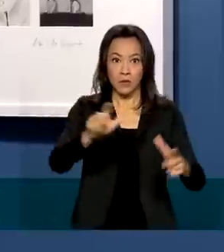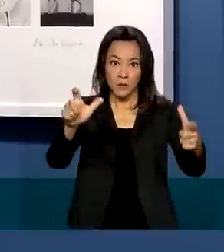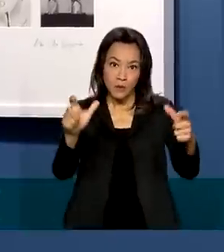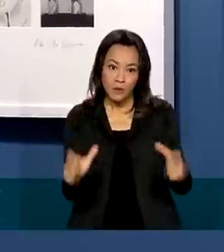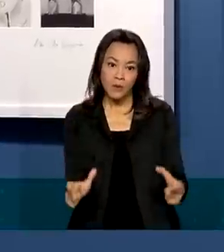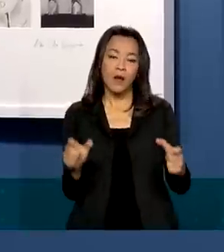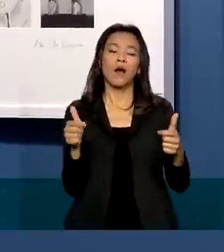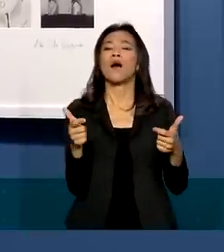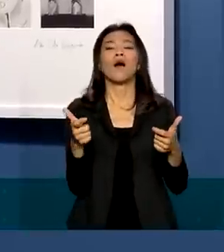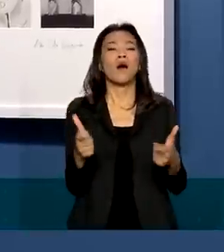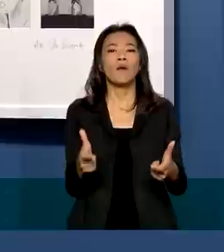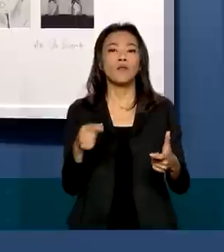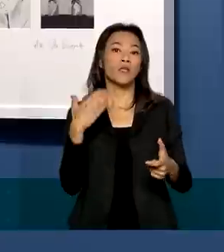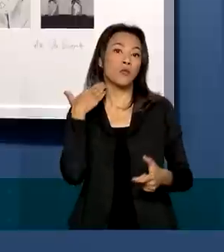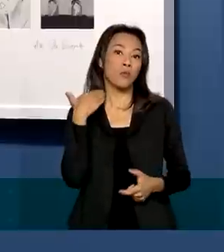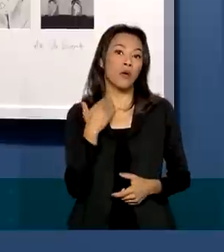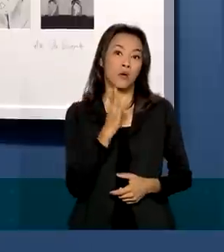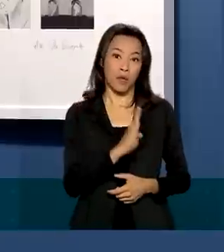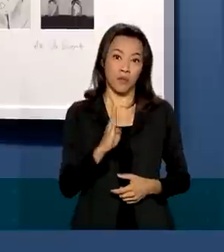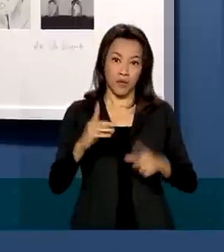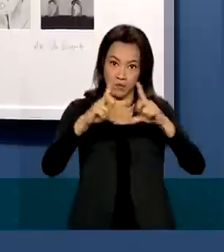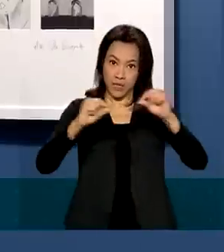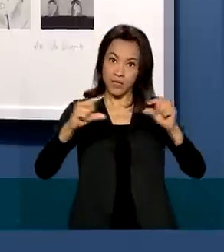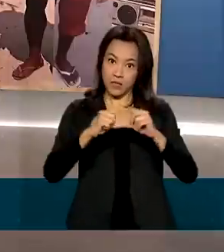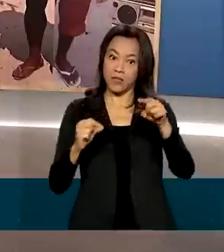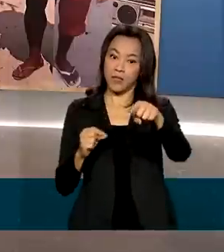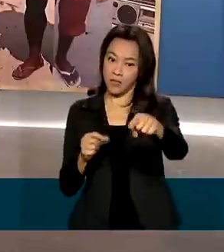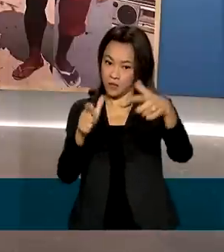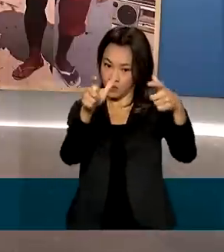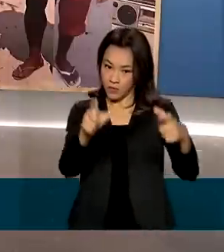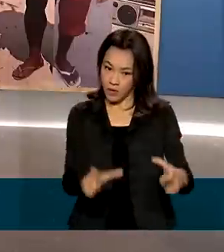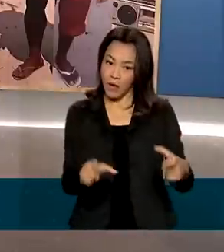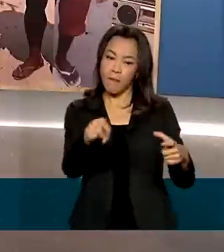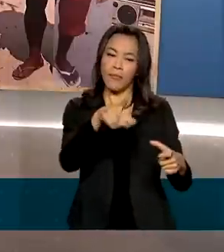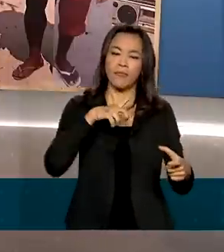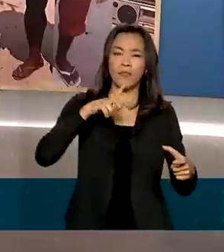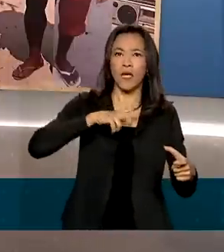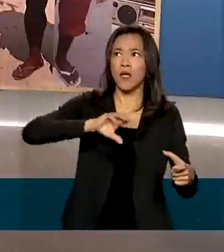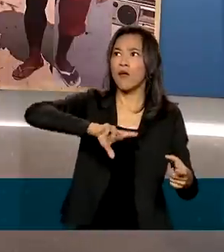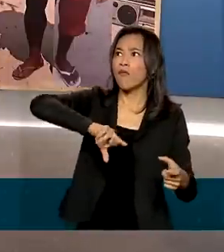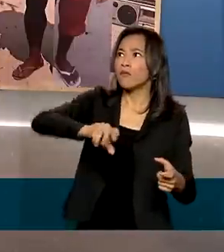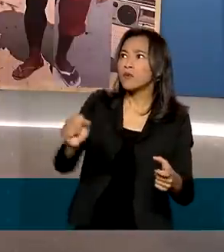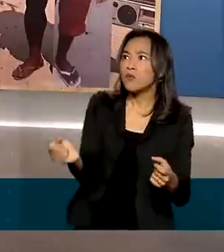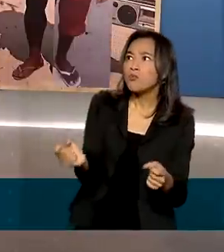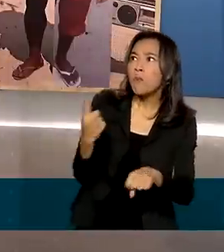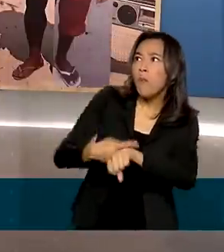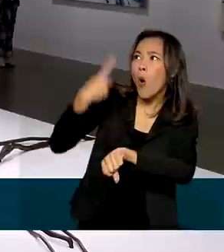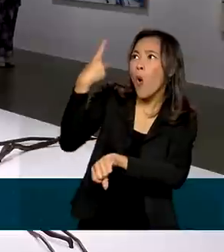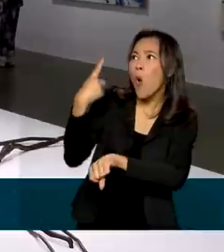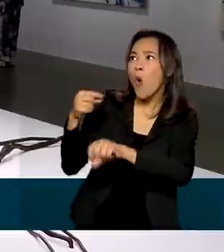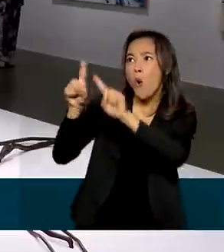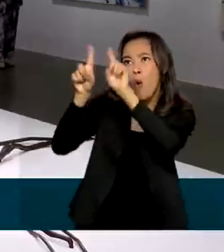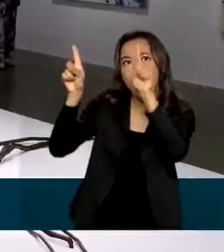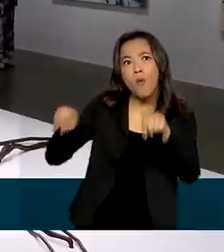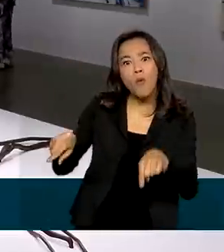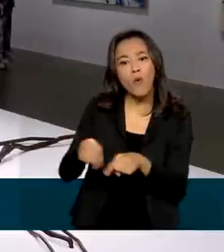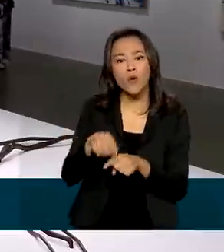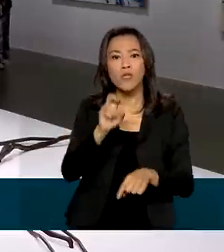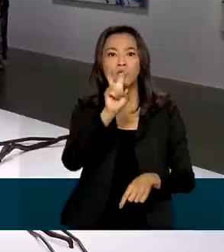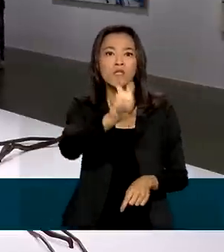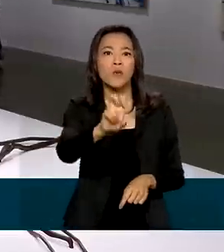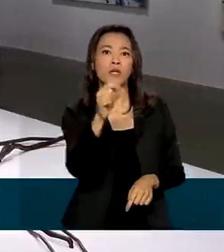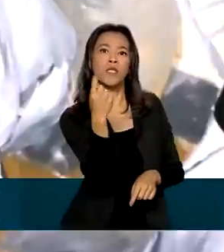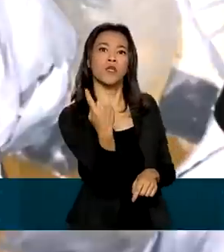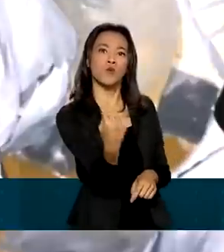no Centro Cultural Banco do Brasil, em Brasília. A mostra reúne obras inéditas de 51 artistas de várias